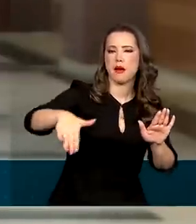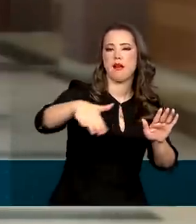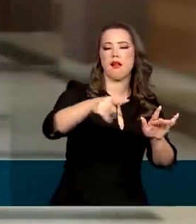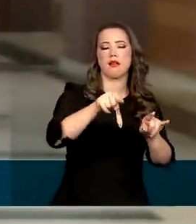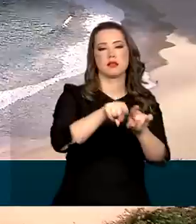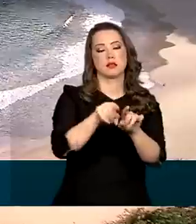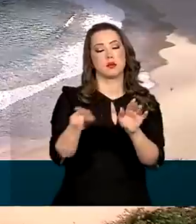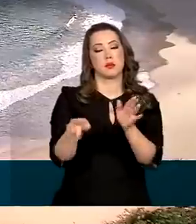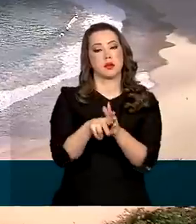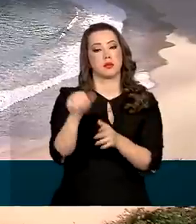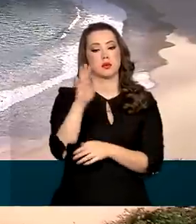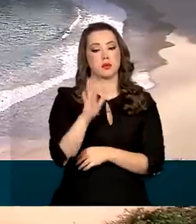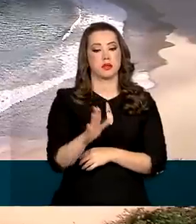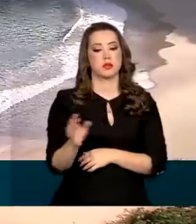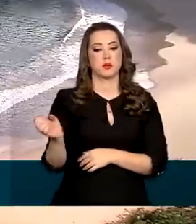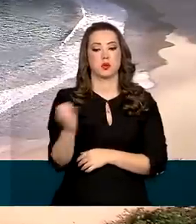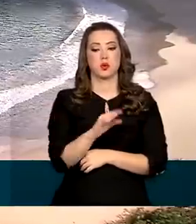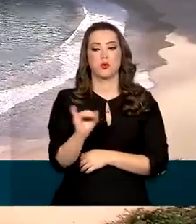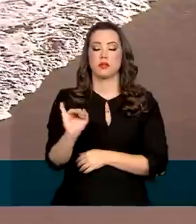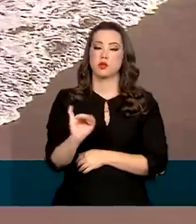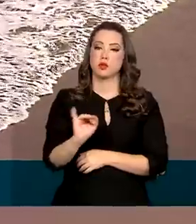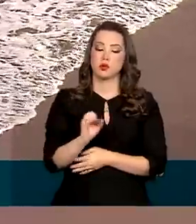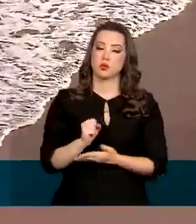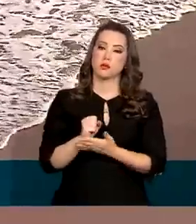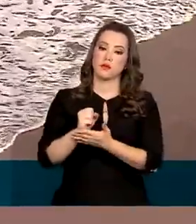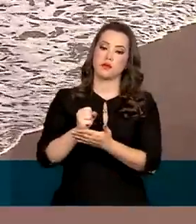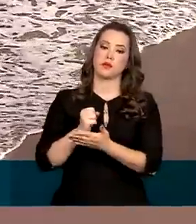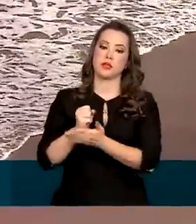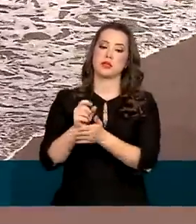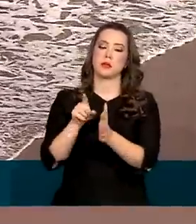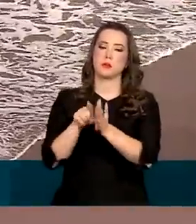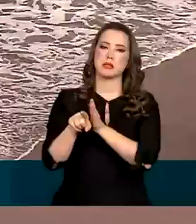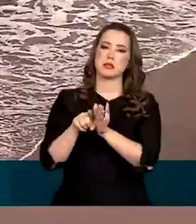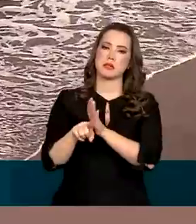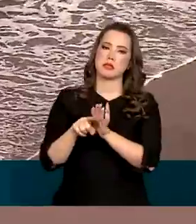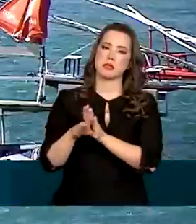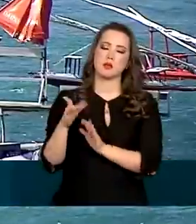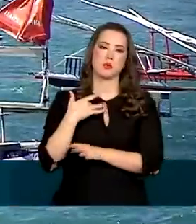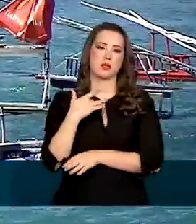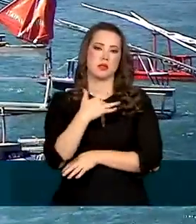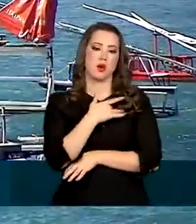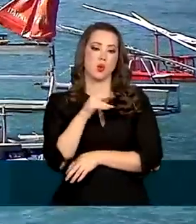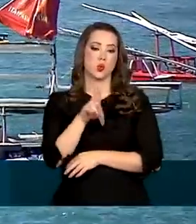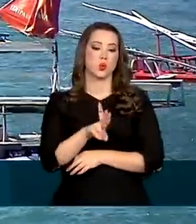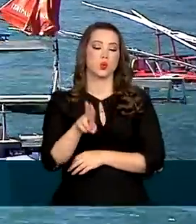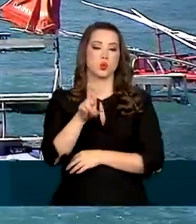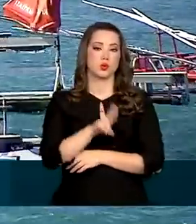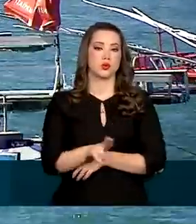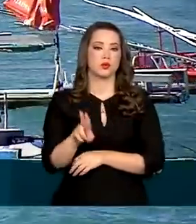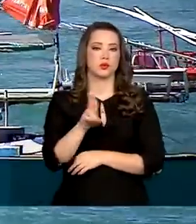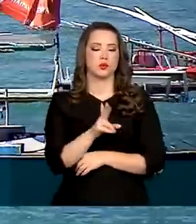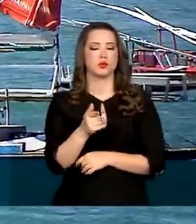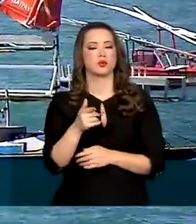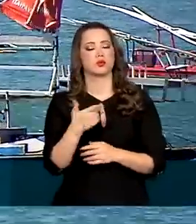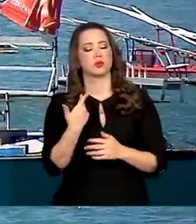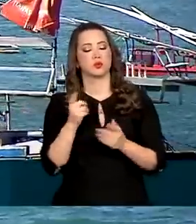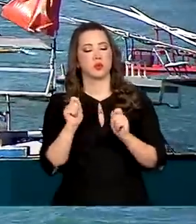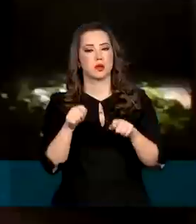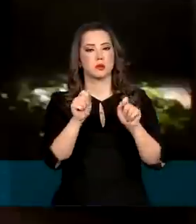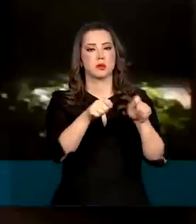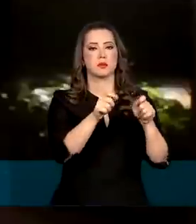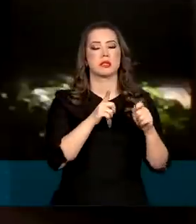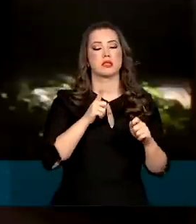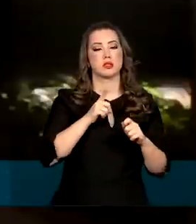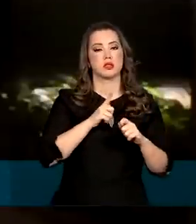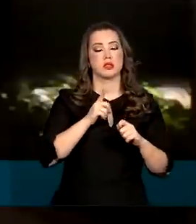brasileira. O novo instituto vai oferecer diagnósticos sobre a saúde, o uso e a exploração do oceano.